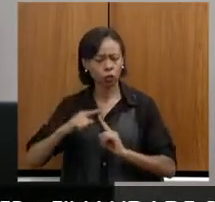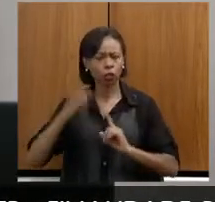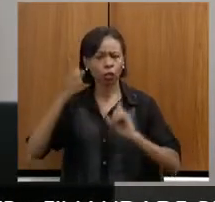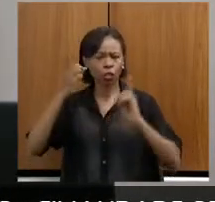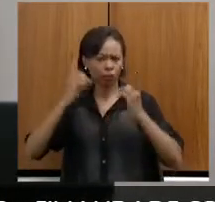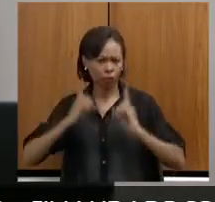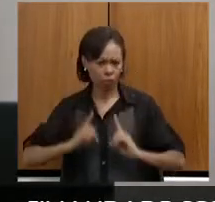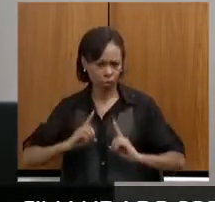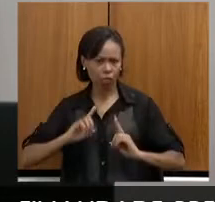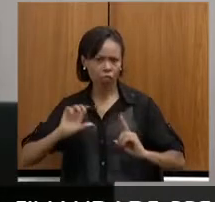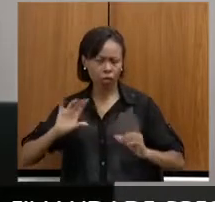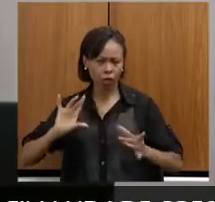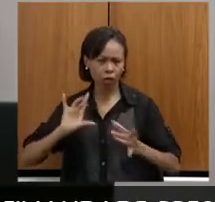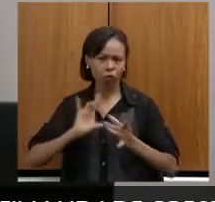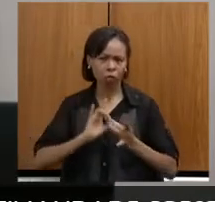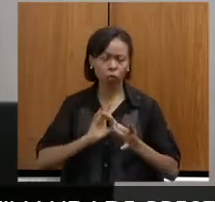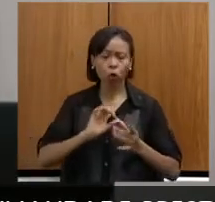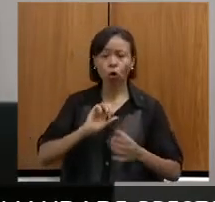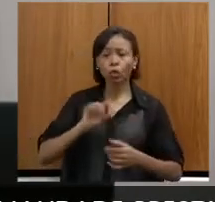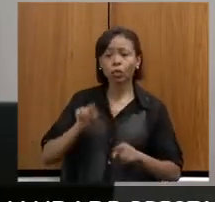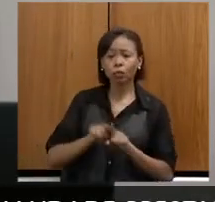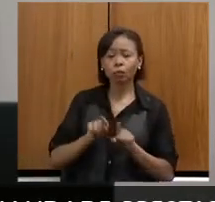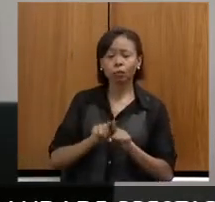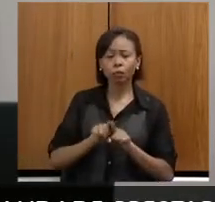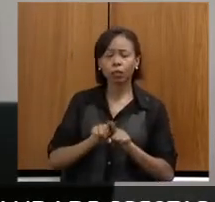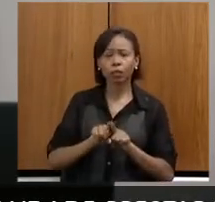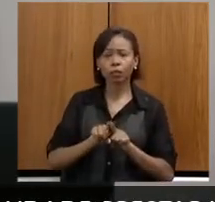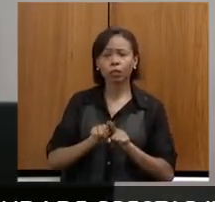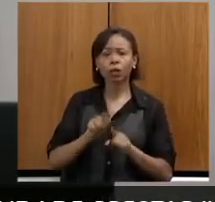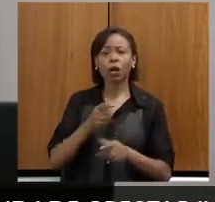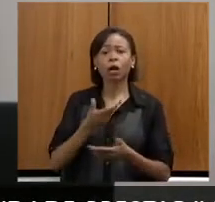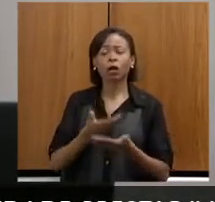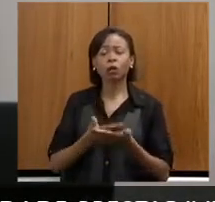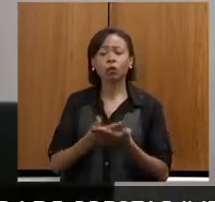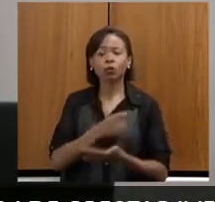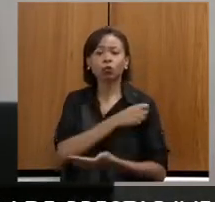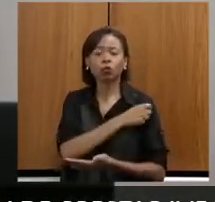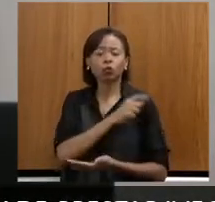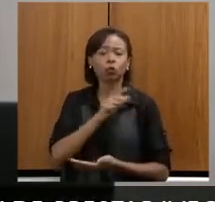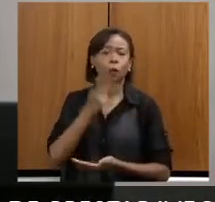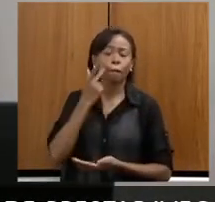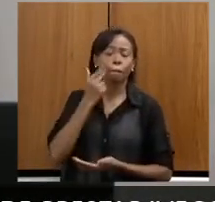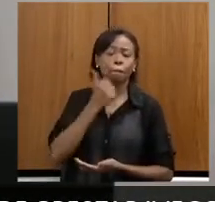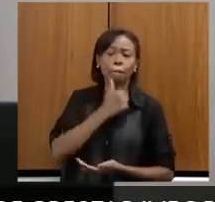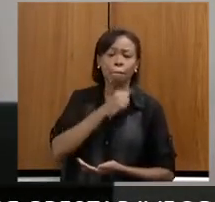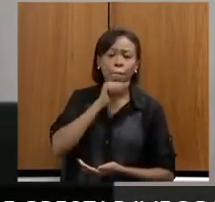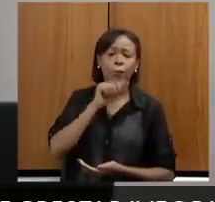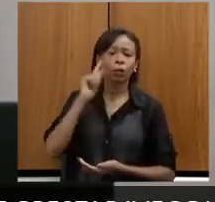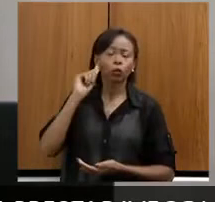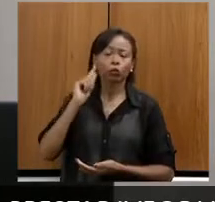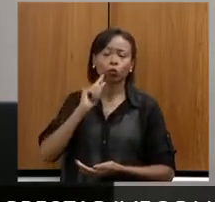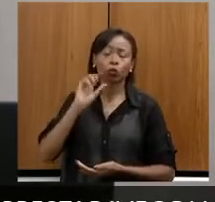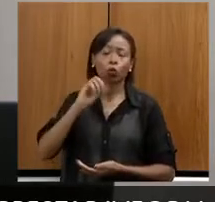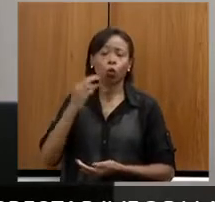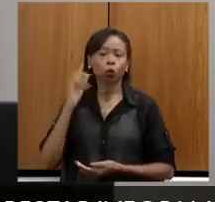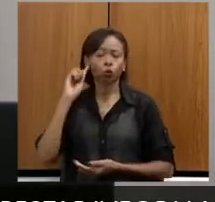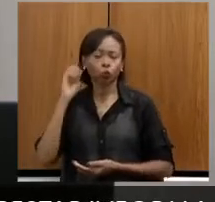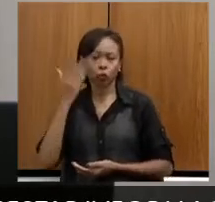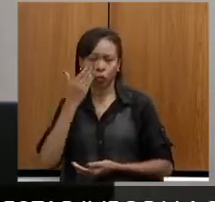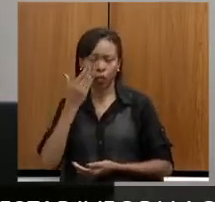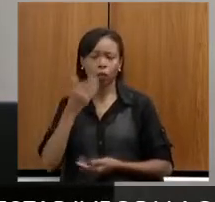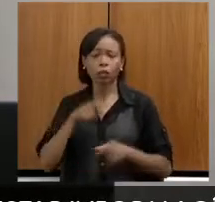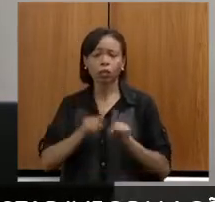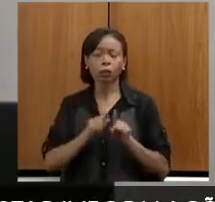filhos de pais surdos ou surdos-cegos. Além disso, foi garantida a formação no contexto